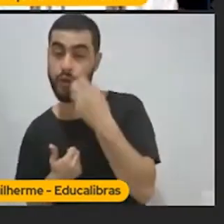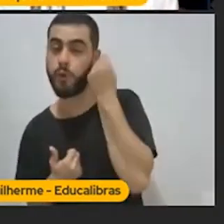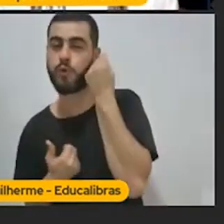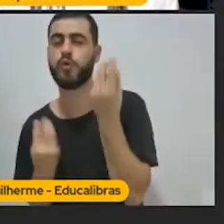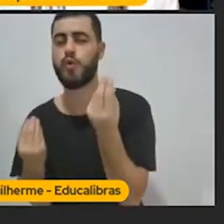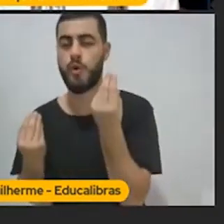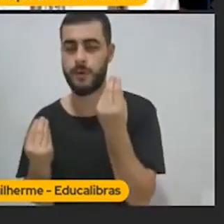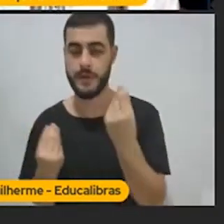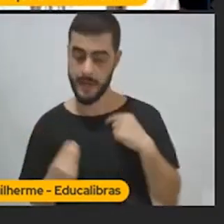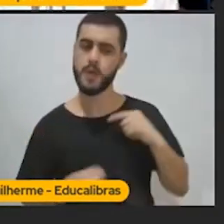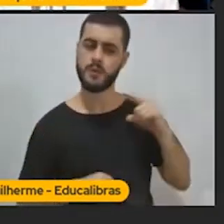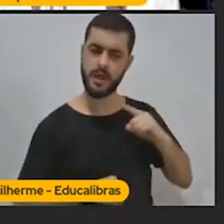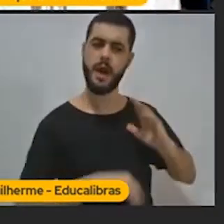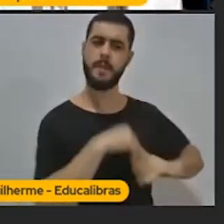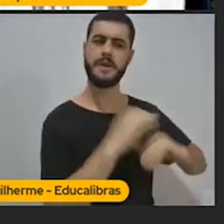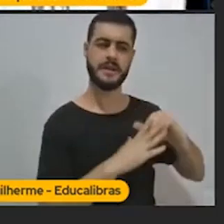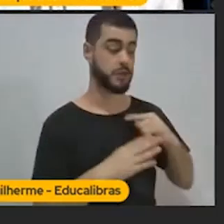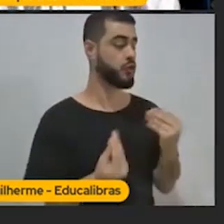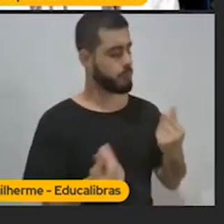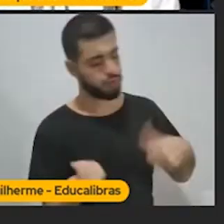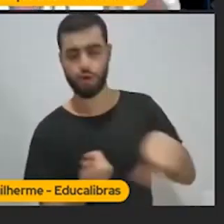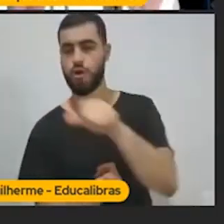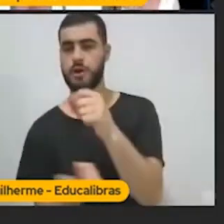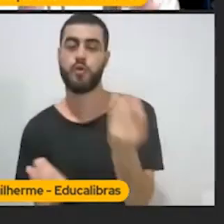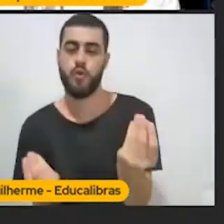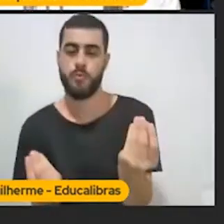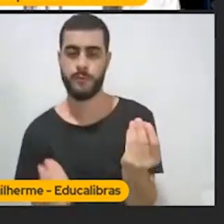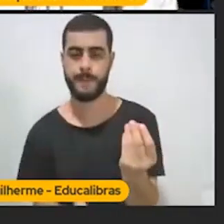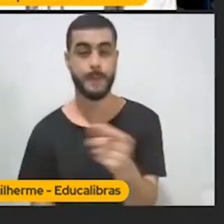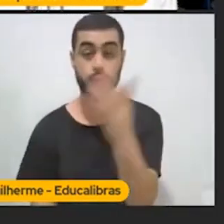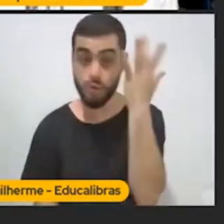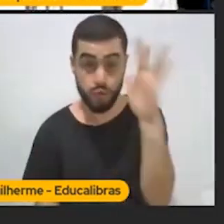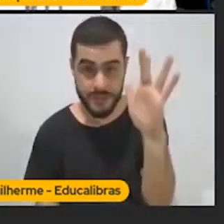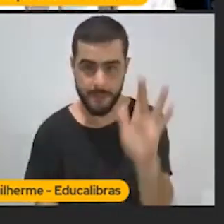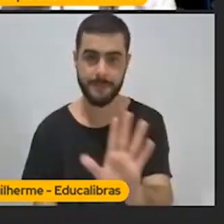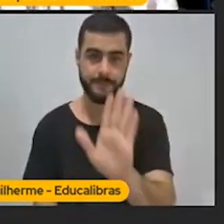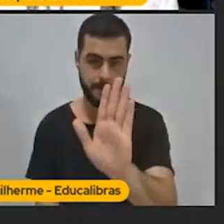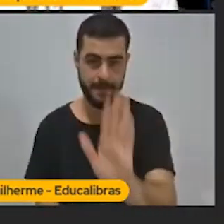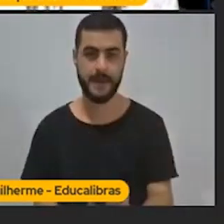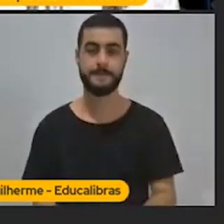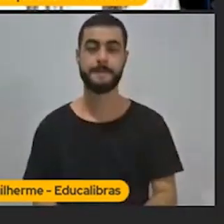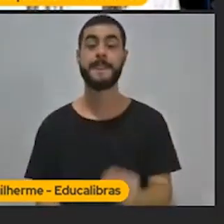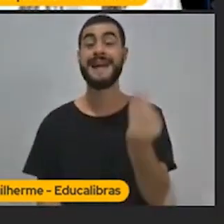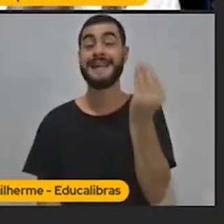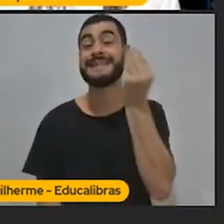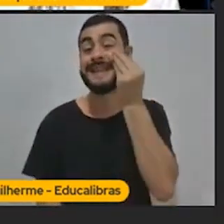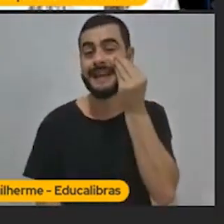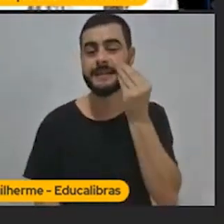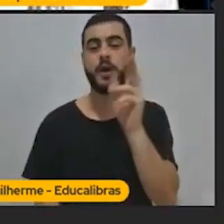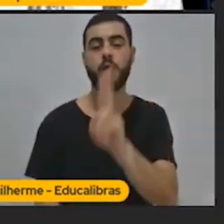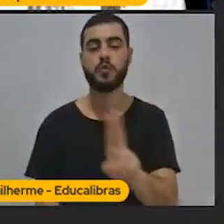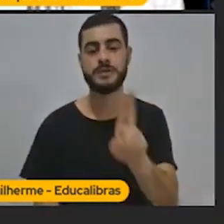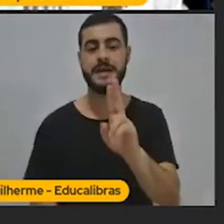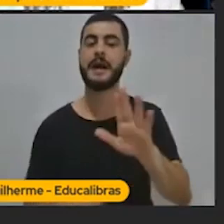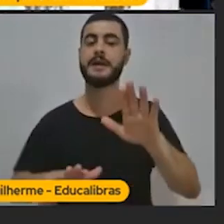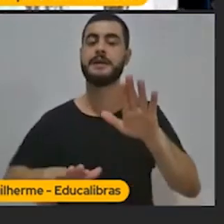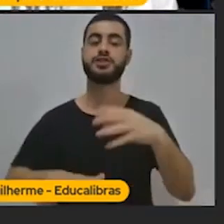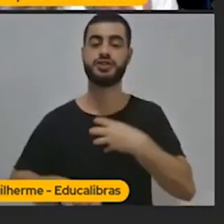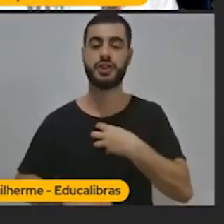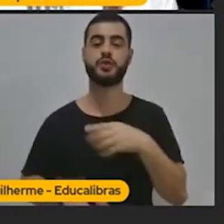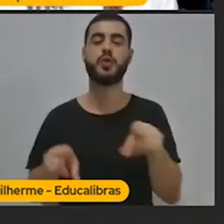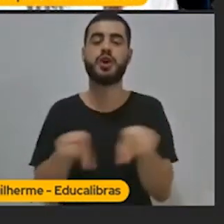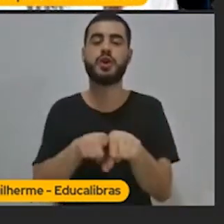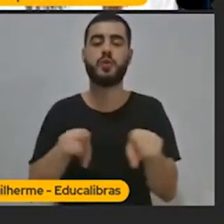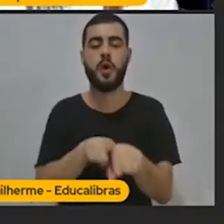estão fazendo, entendeu? E coloque na visão de produto ou visão de serviço. Depende do que você quer criar